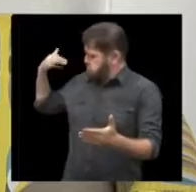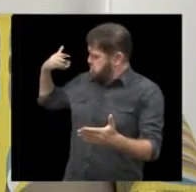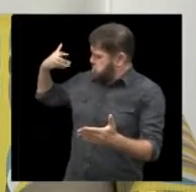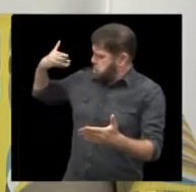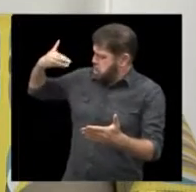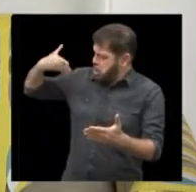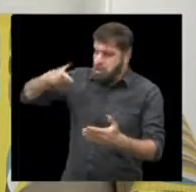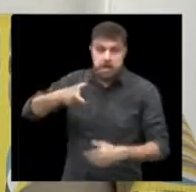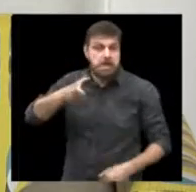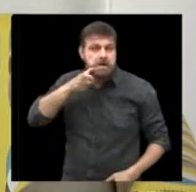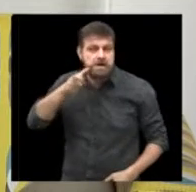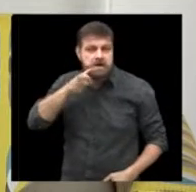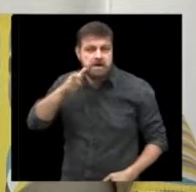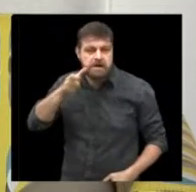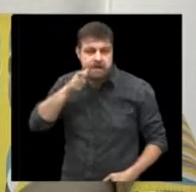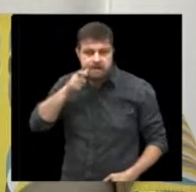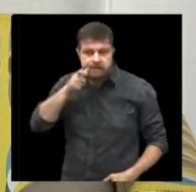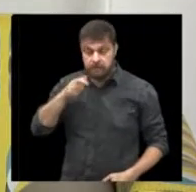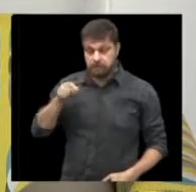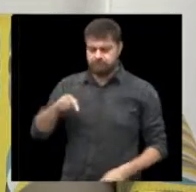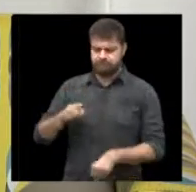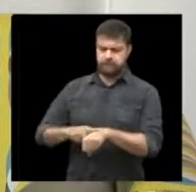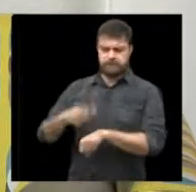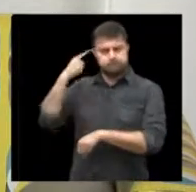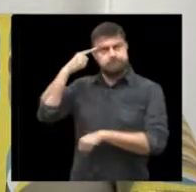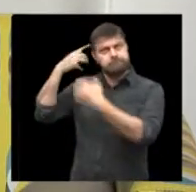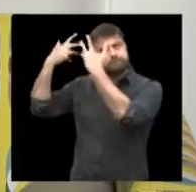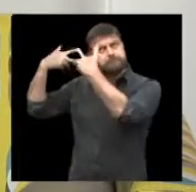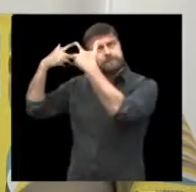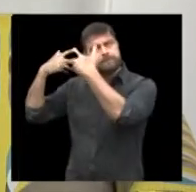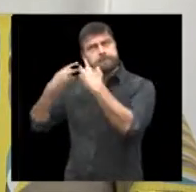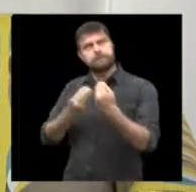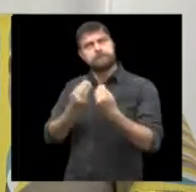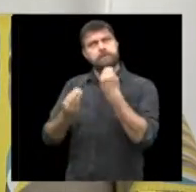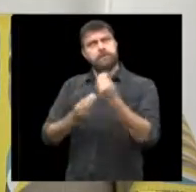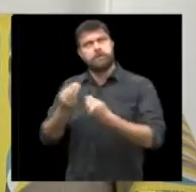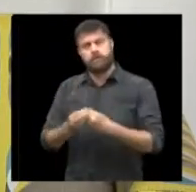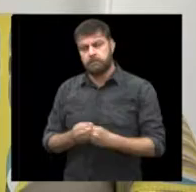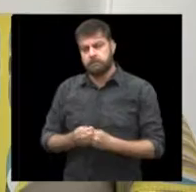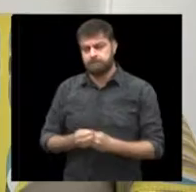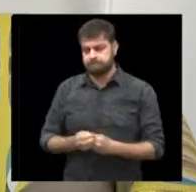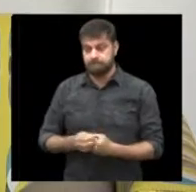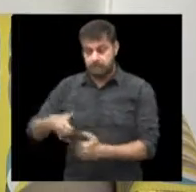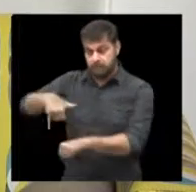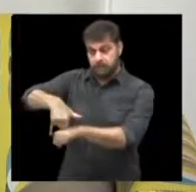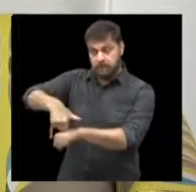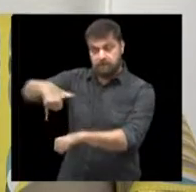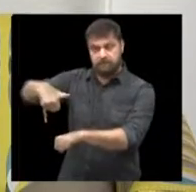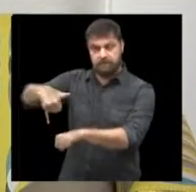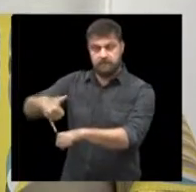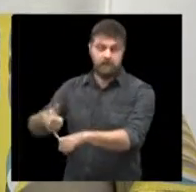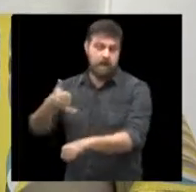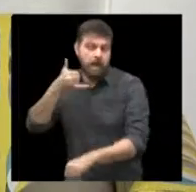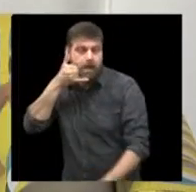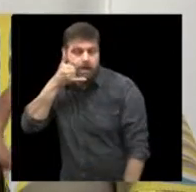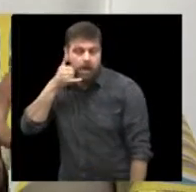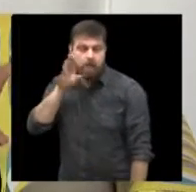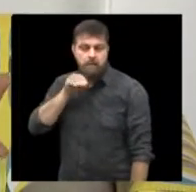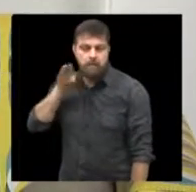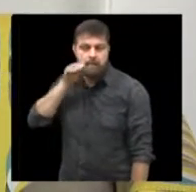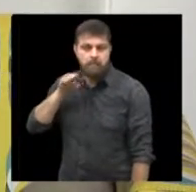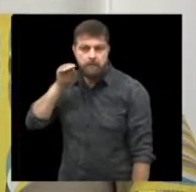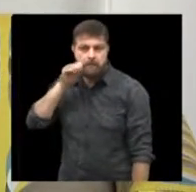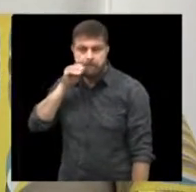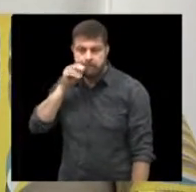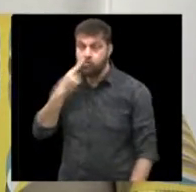psicanálise, Freud, que é o pai da psicanálise, em um momento, ele se depara justamente com essa questão. O telefone surge e aí ele fala, agora eu converso com meus